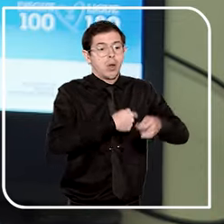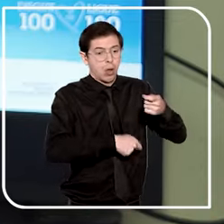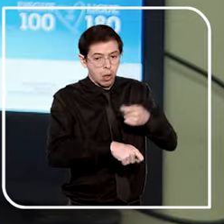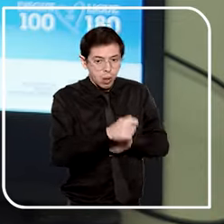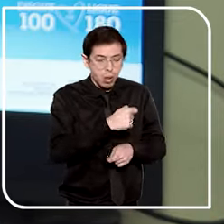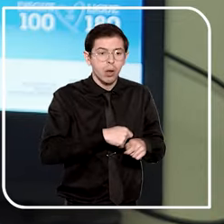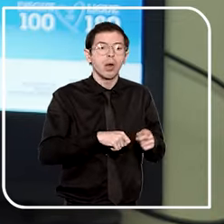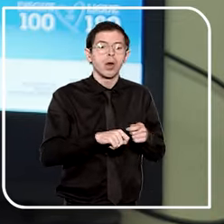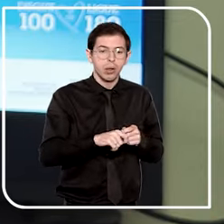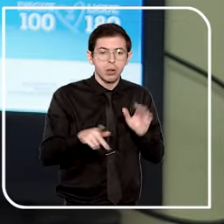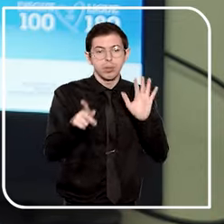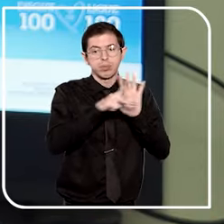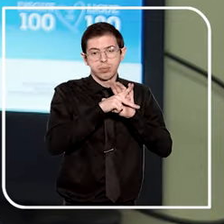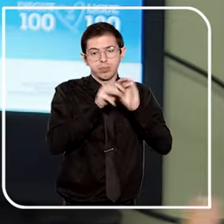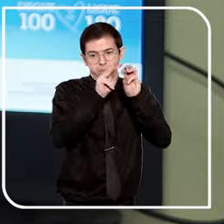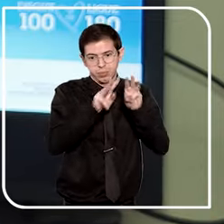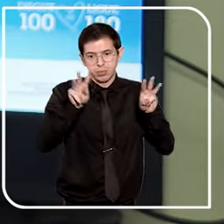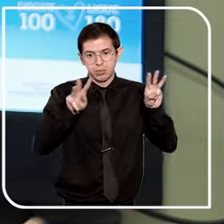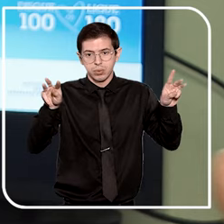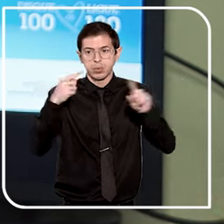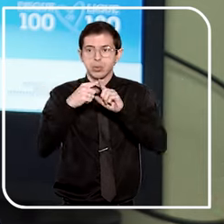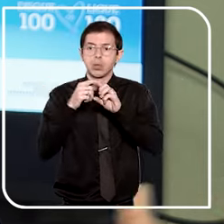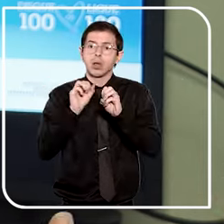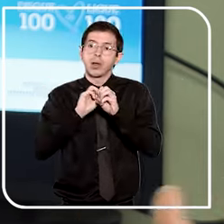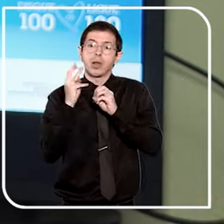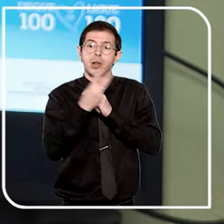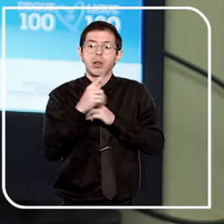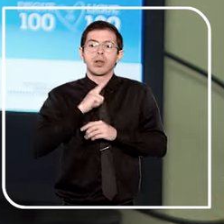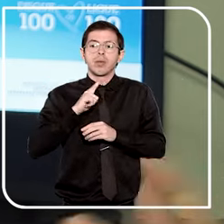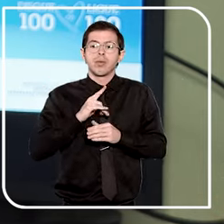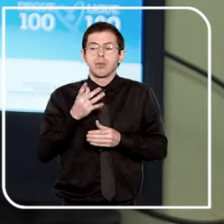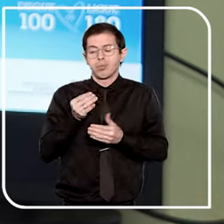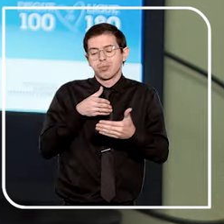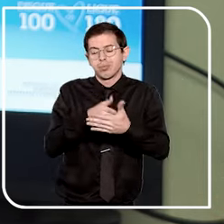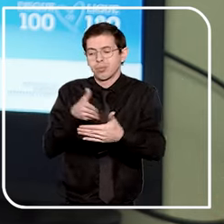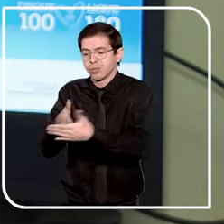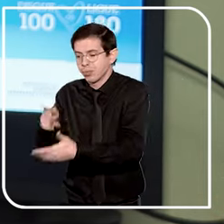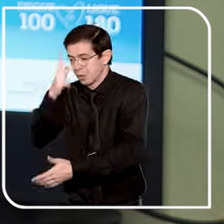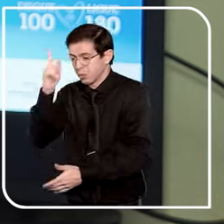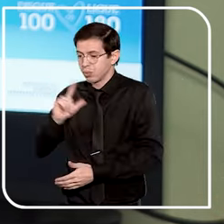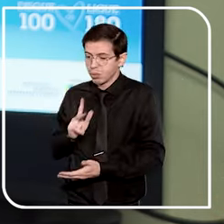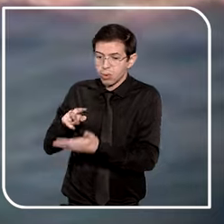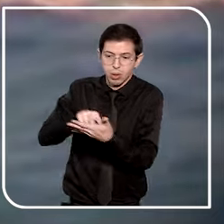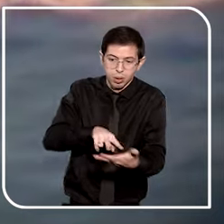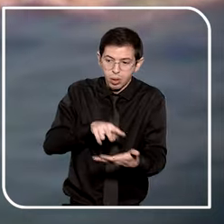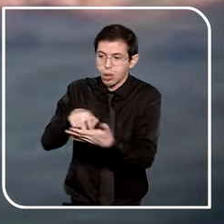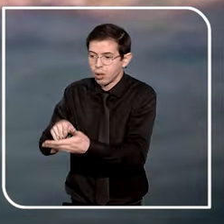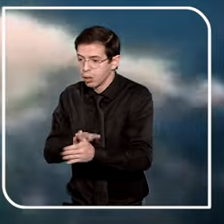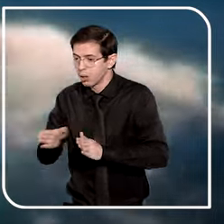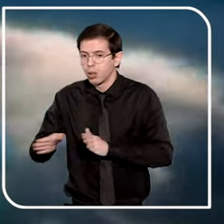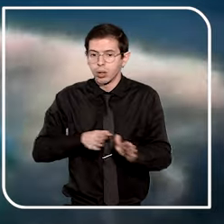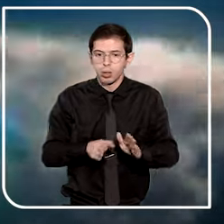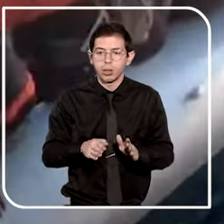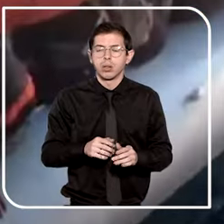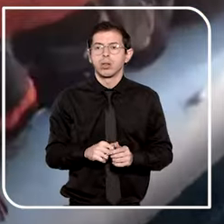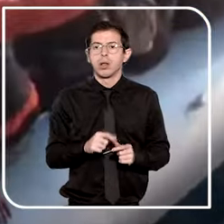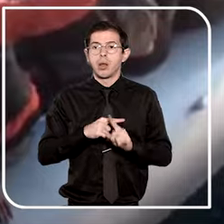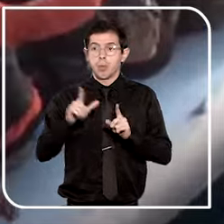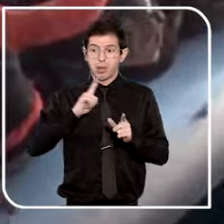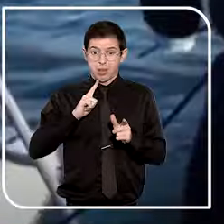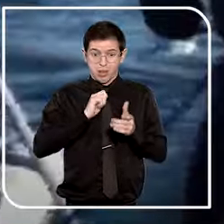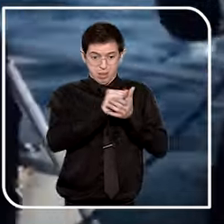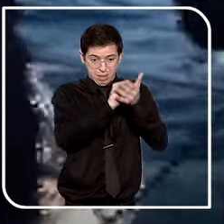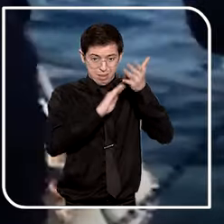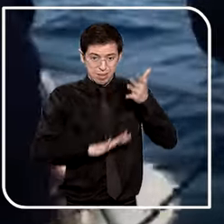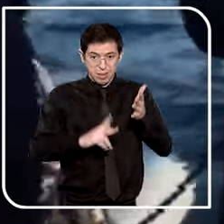ambiente virtual, já que a pandemia impôs uma série de restrições de deslocamento e locomoção. Mas o registro de casos